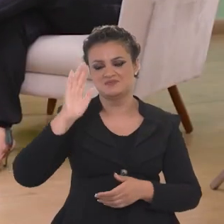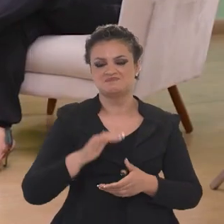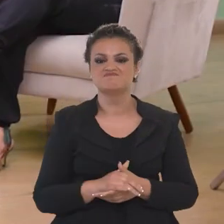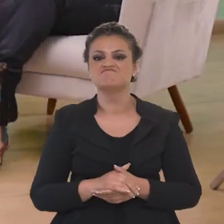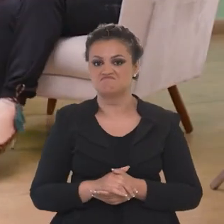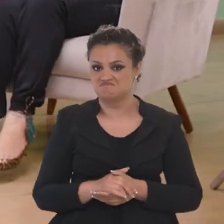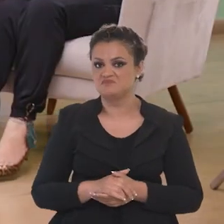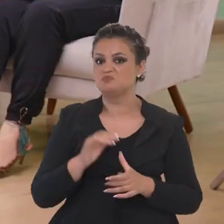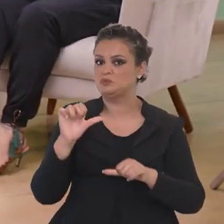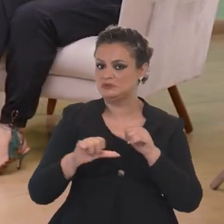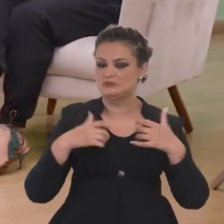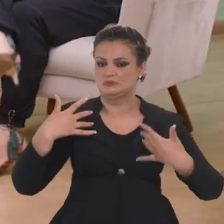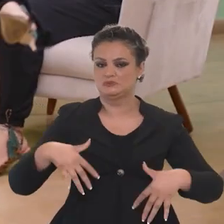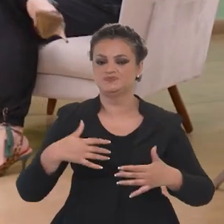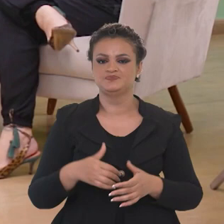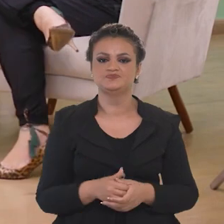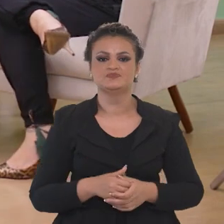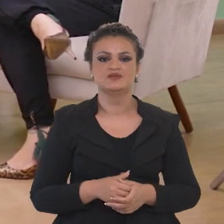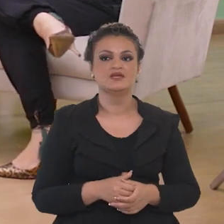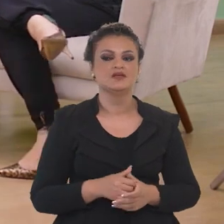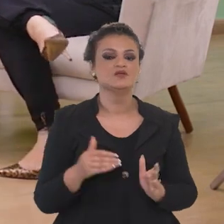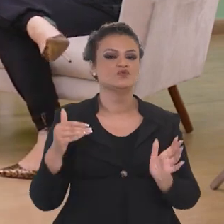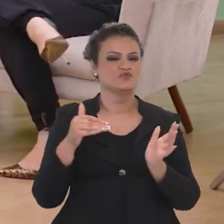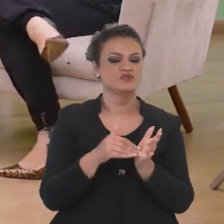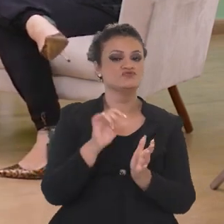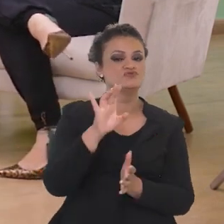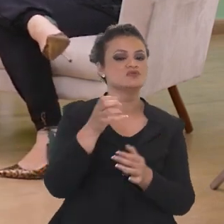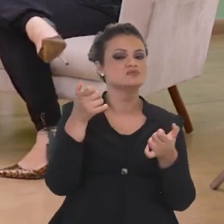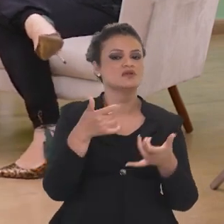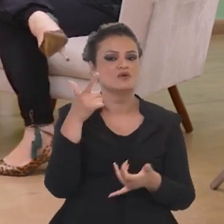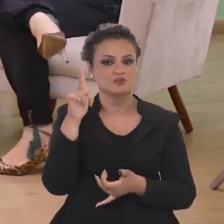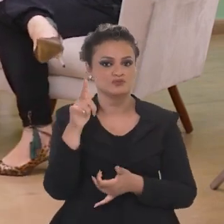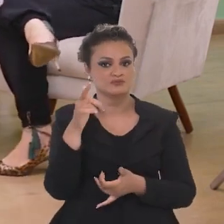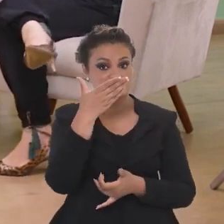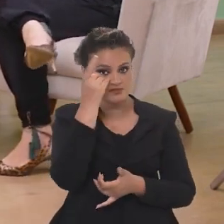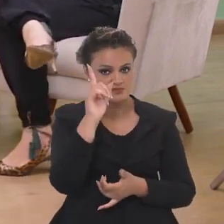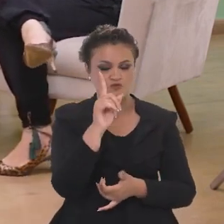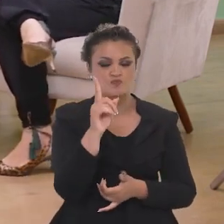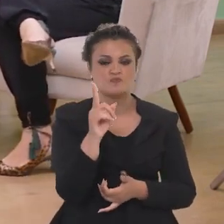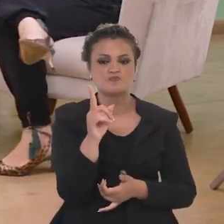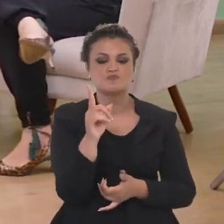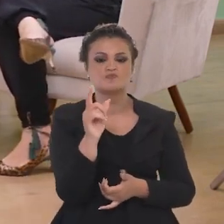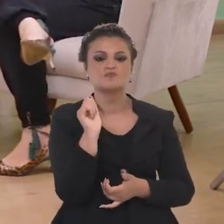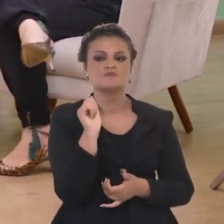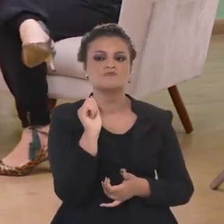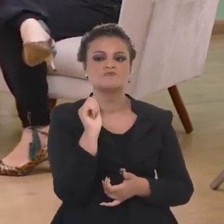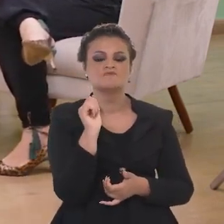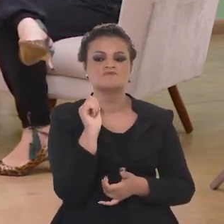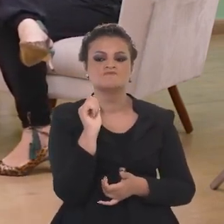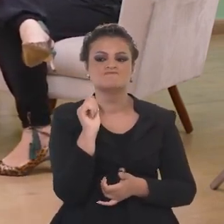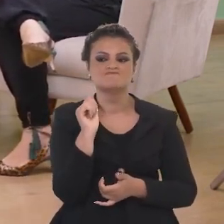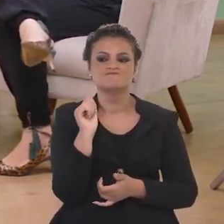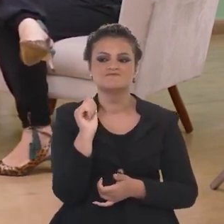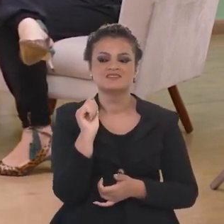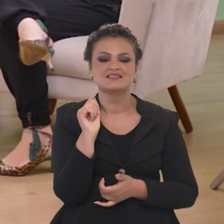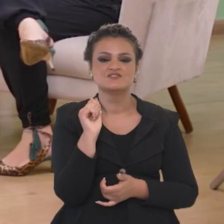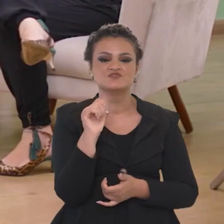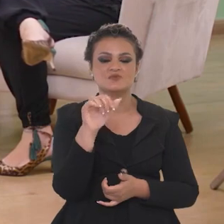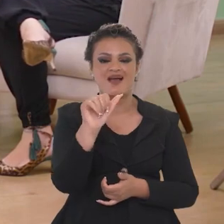Então, é bastante significativo. E, por fim, eu só queria destacar uma coisa que eu não quero deixar de falar nessa conversa,